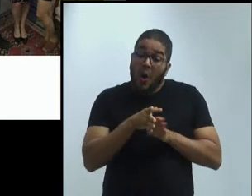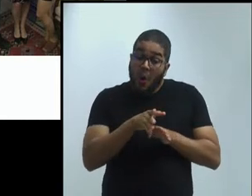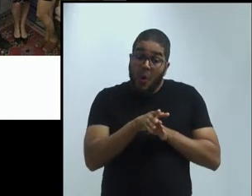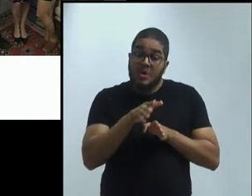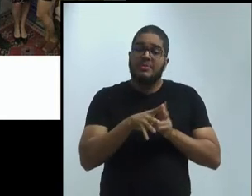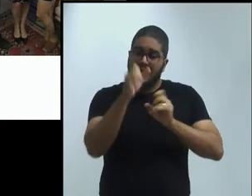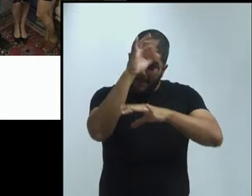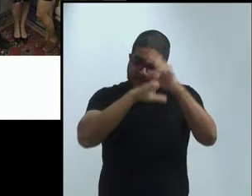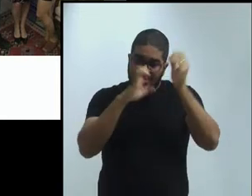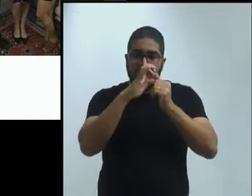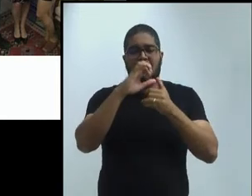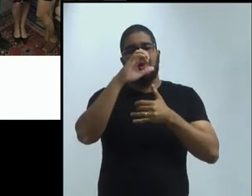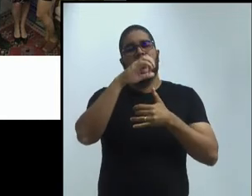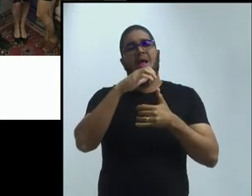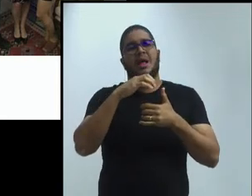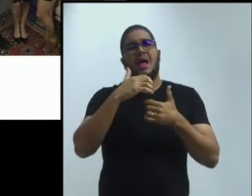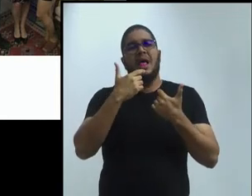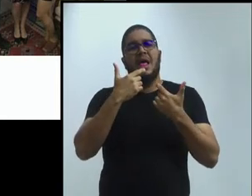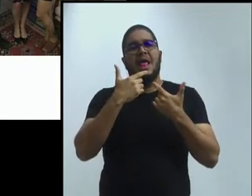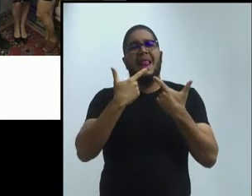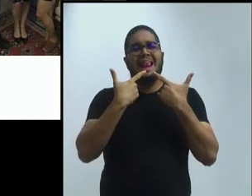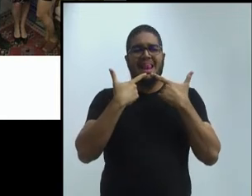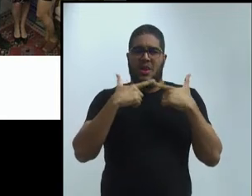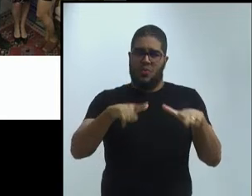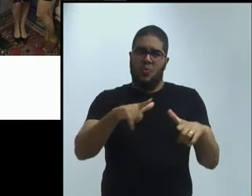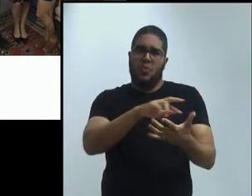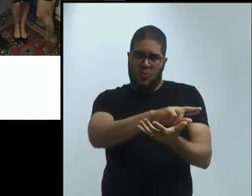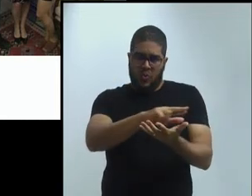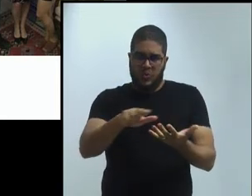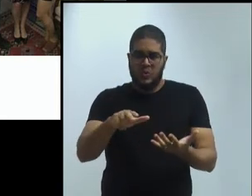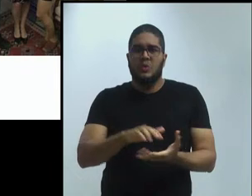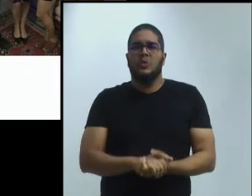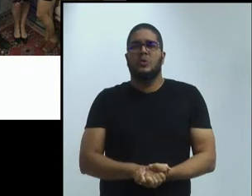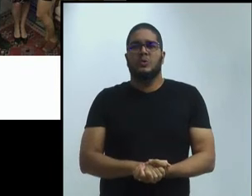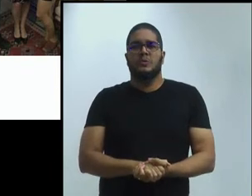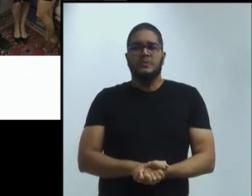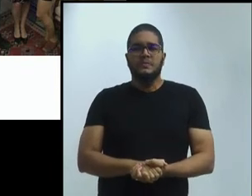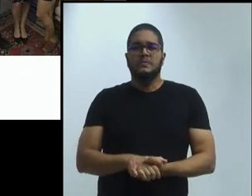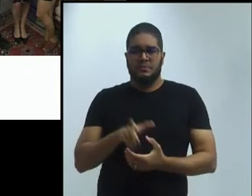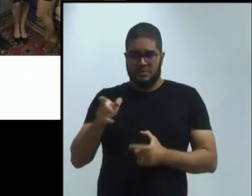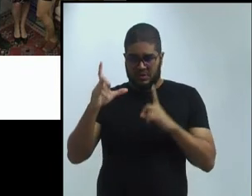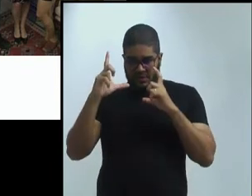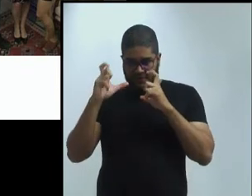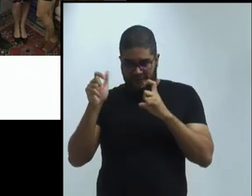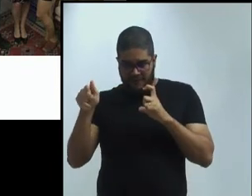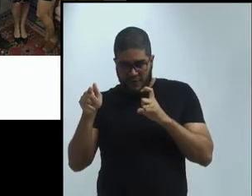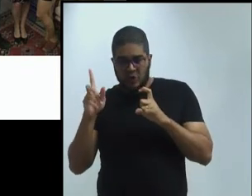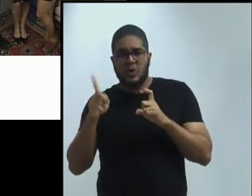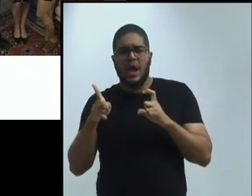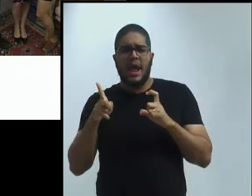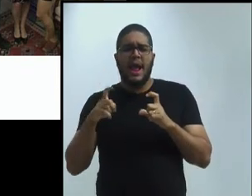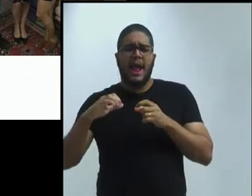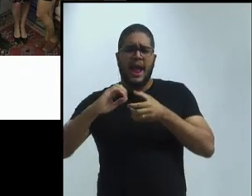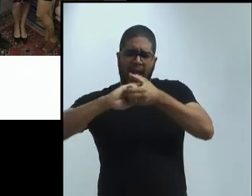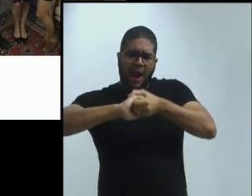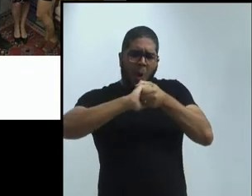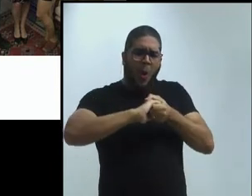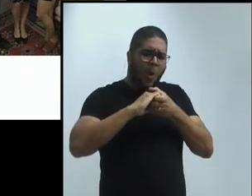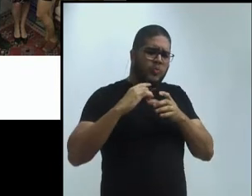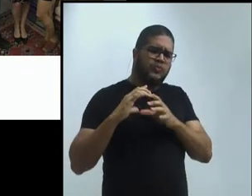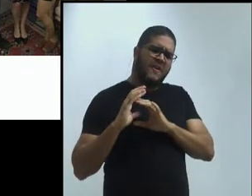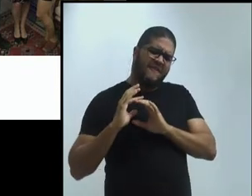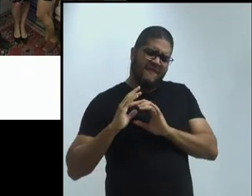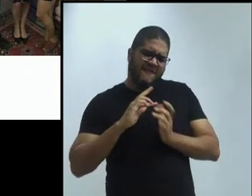essa foto em que ela aparece no vídeo foi uma colaboração internacional com gente da Itália, com gente